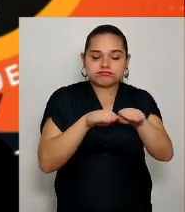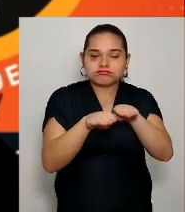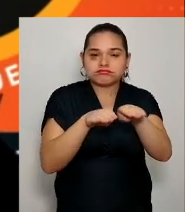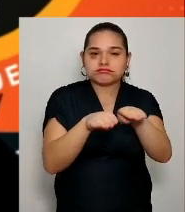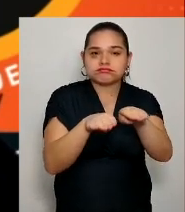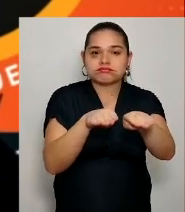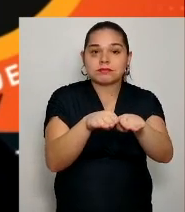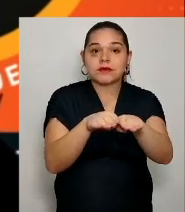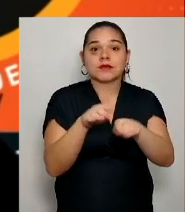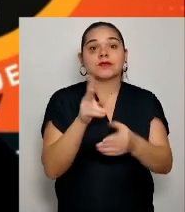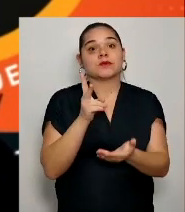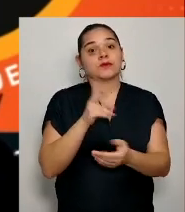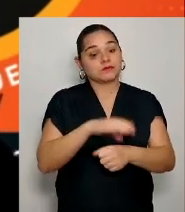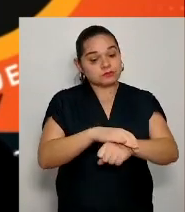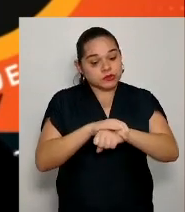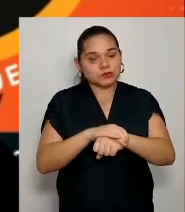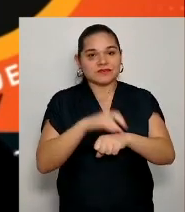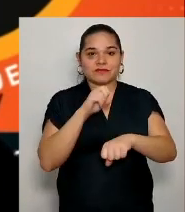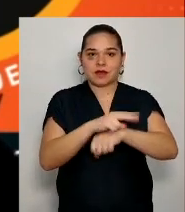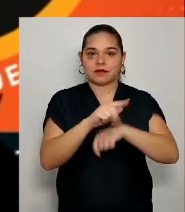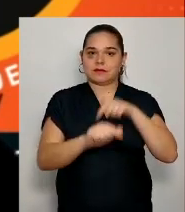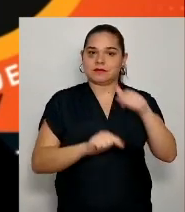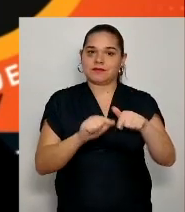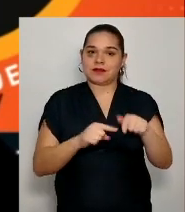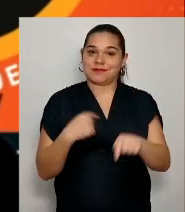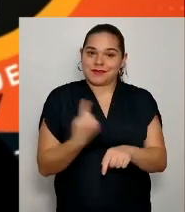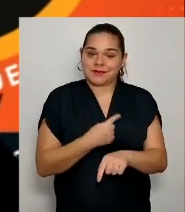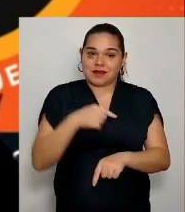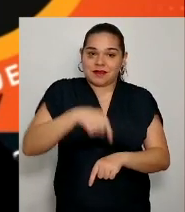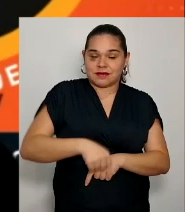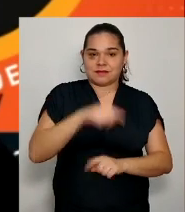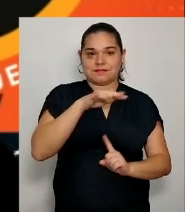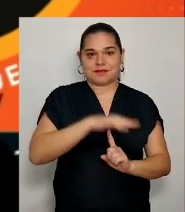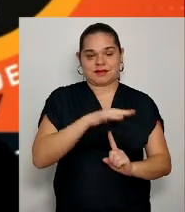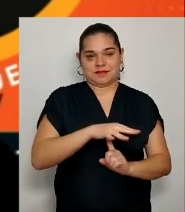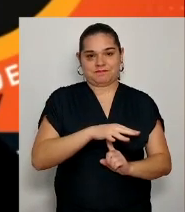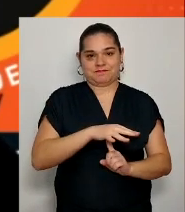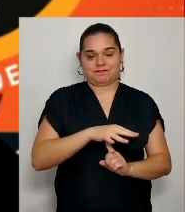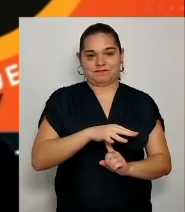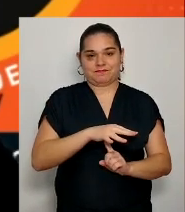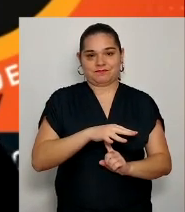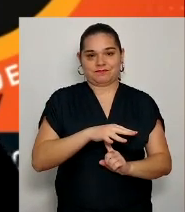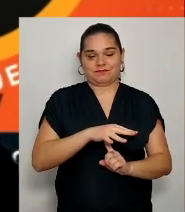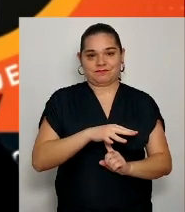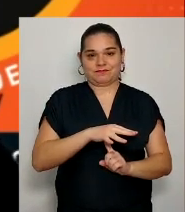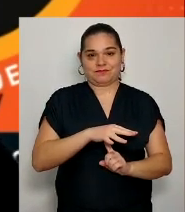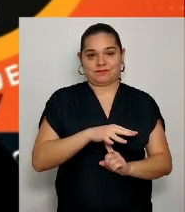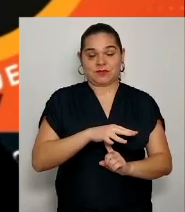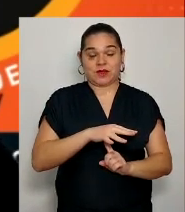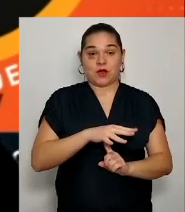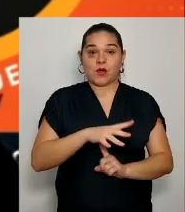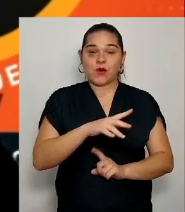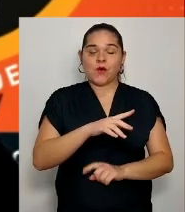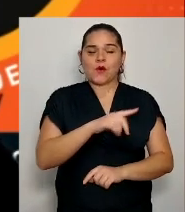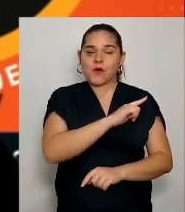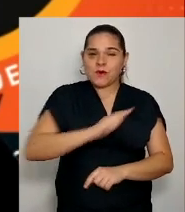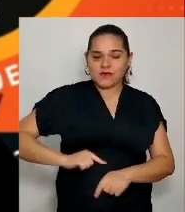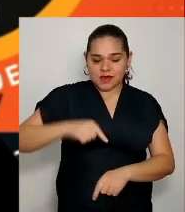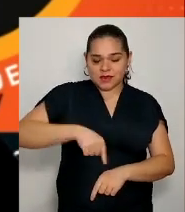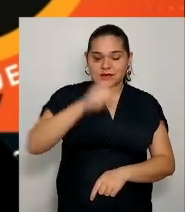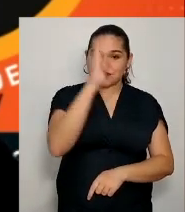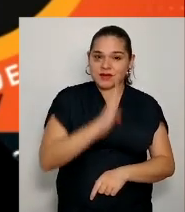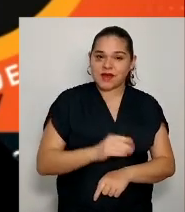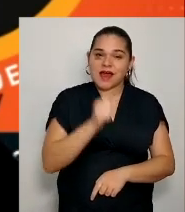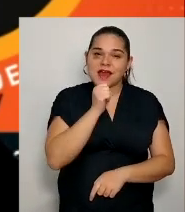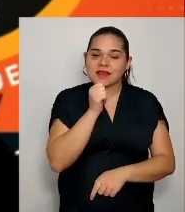O governo brasileiro ainda não definiu quanto é que vai ser a ajuda financeira para as montadoras no Brasil, mas